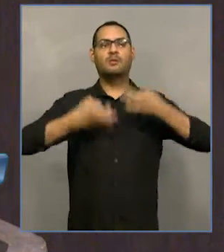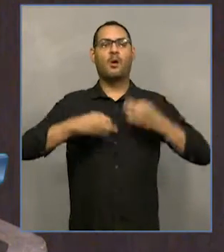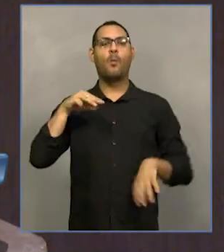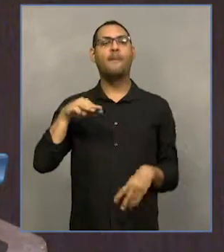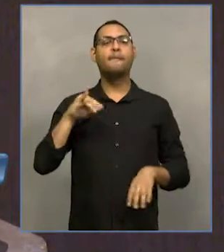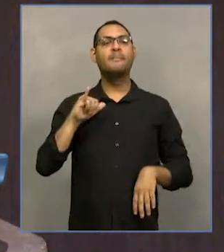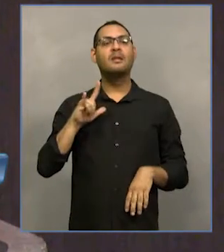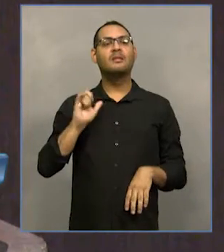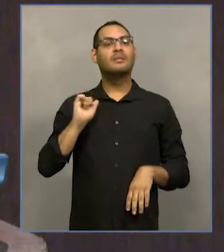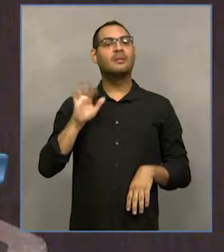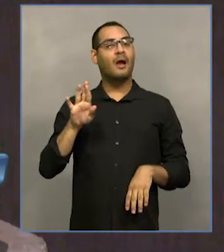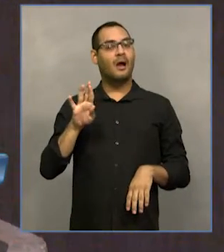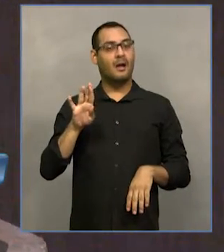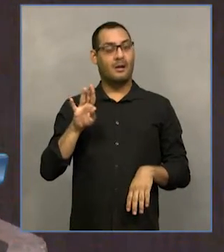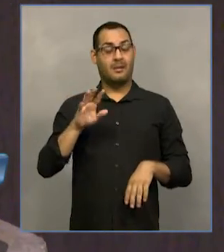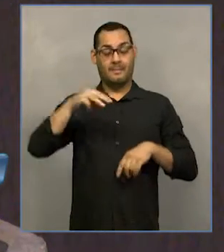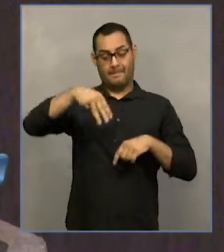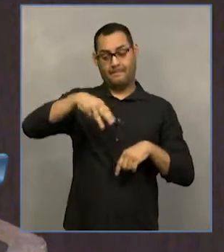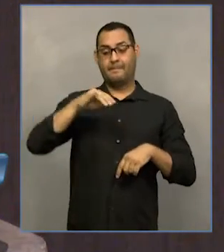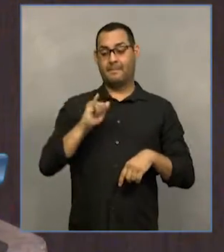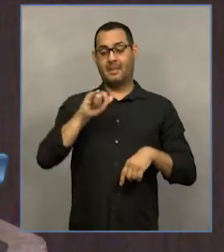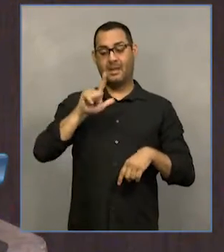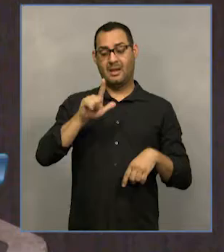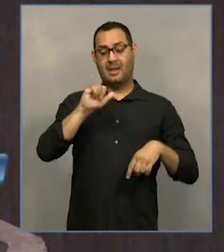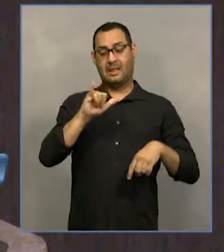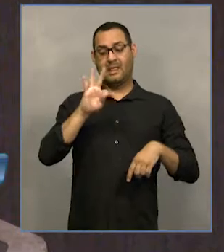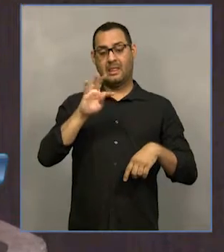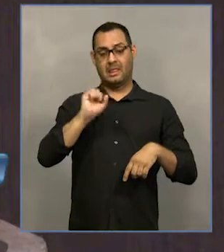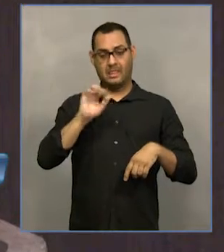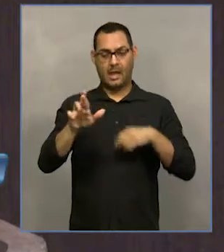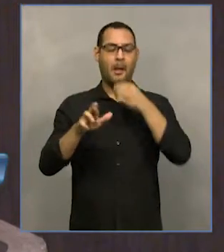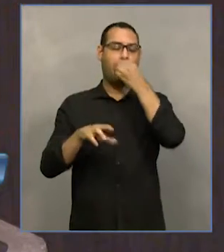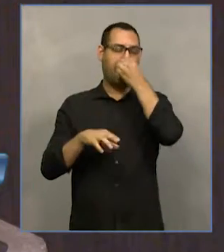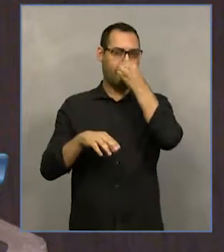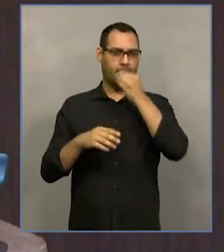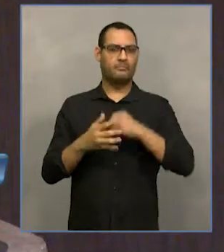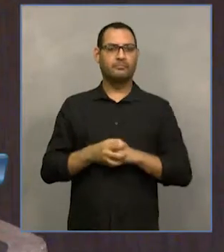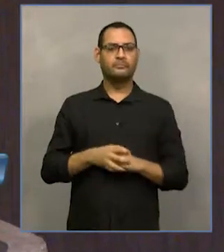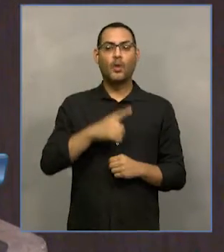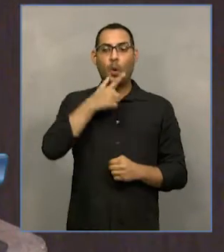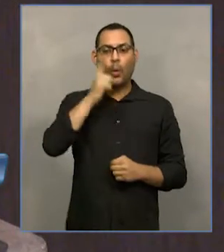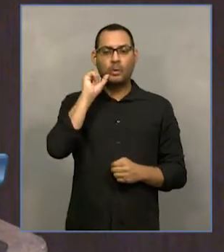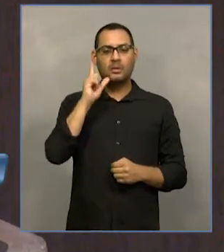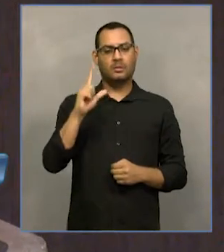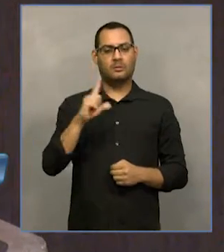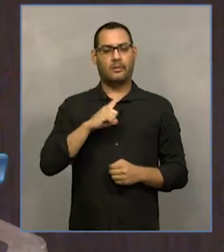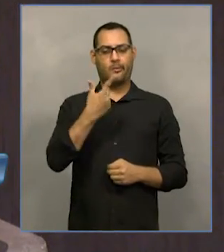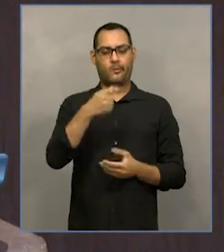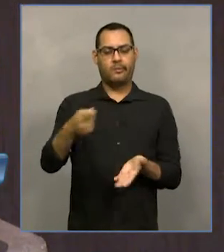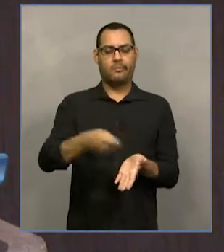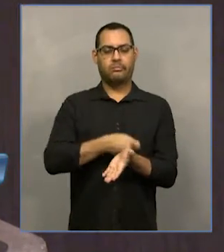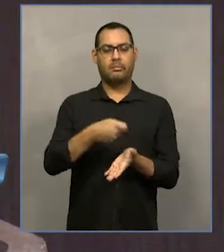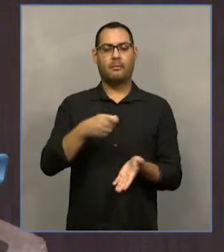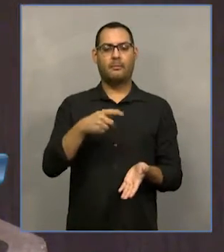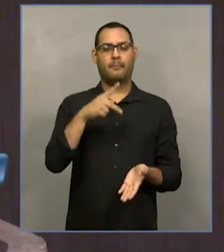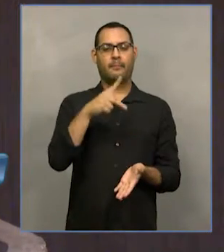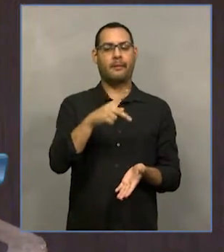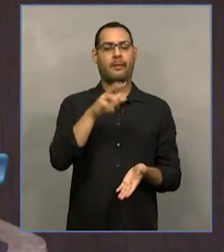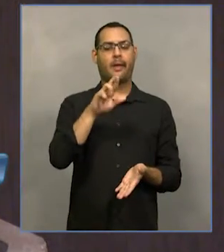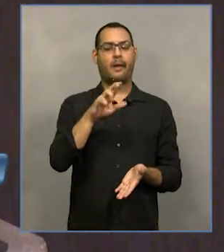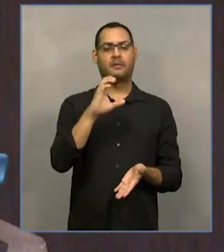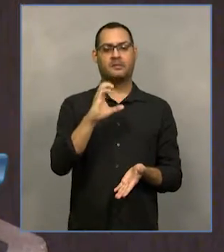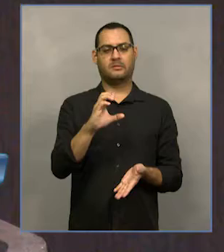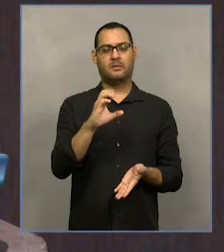O PLC 44, que foi aprovado ontem no Senado e já remetido à sanção presidencial, ele